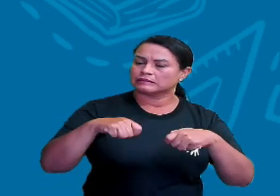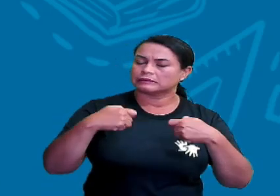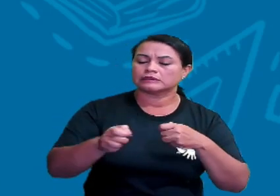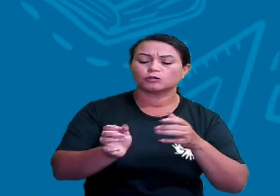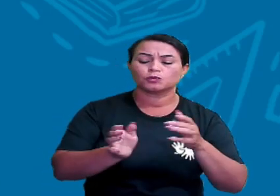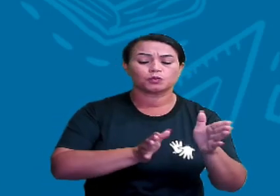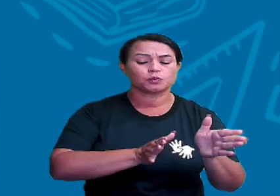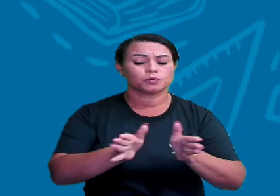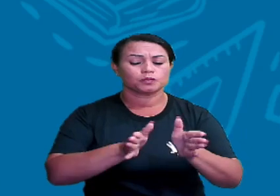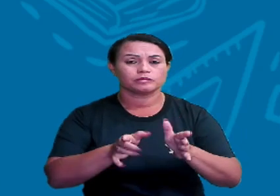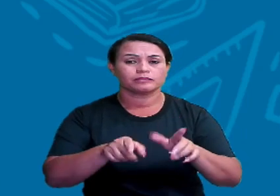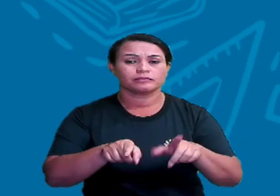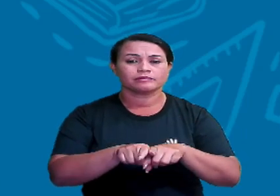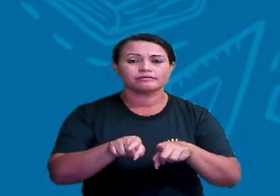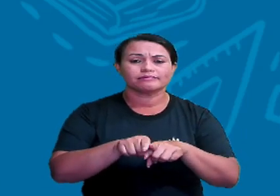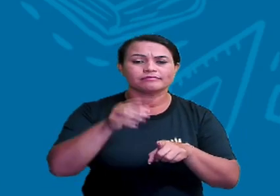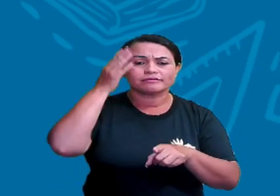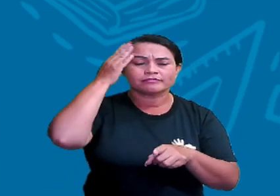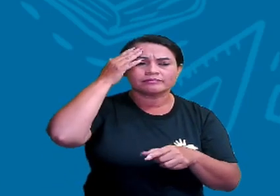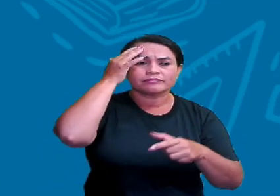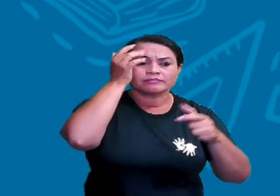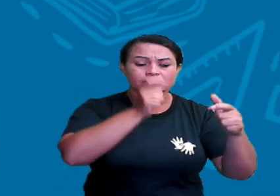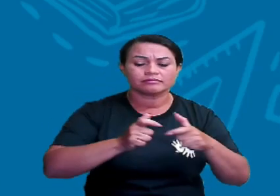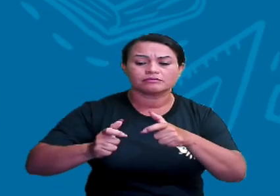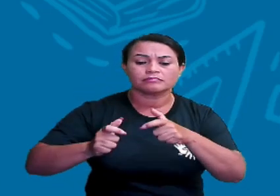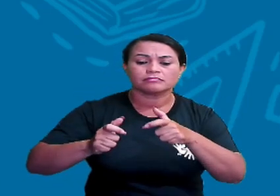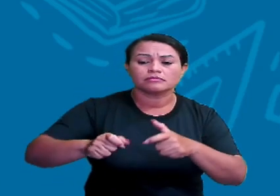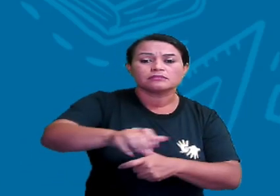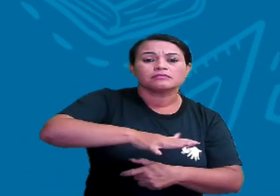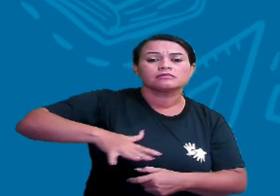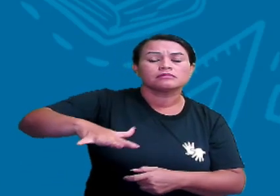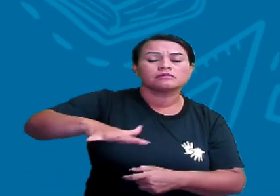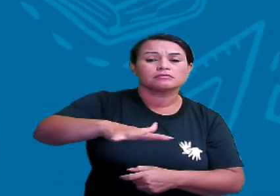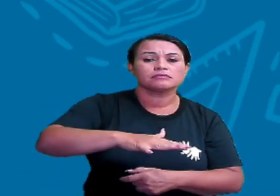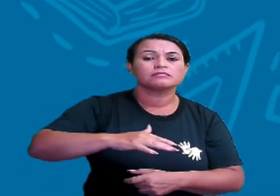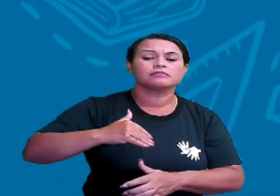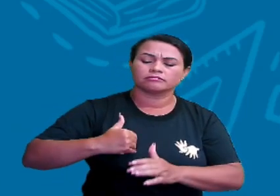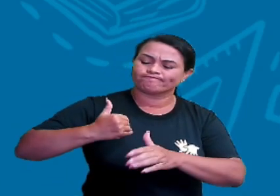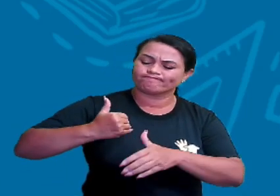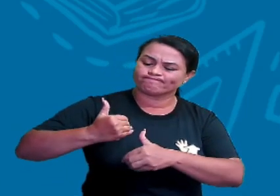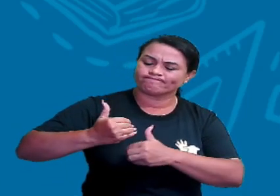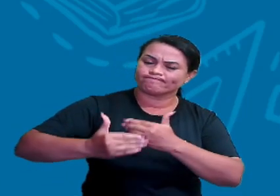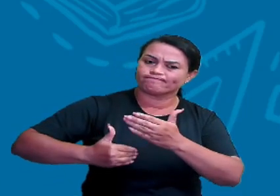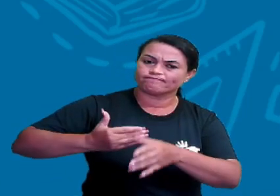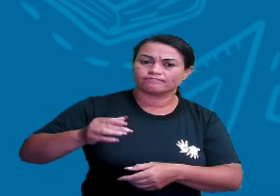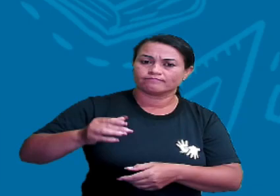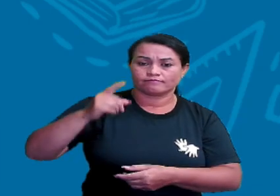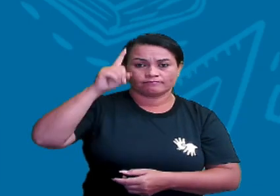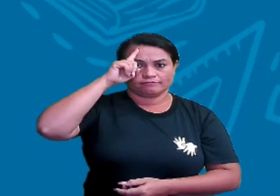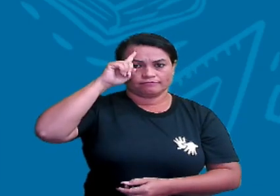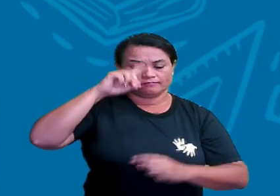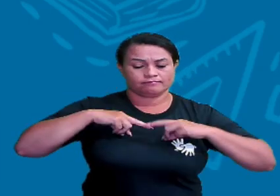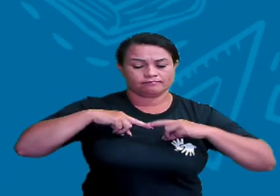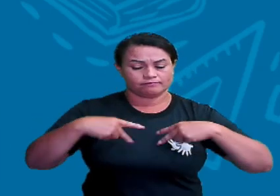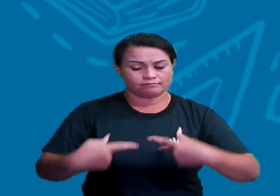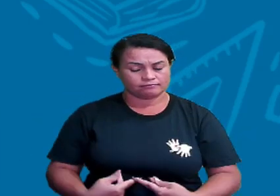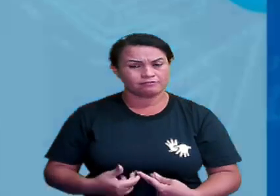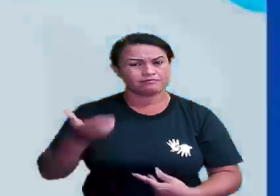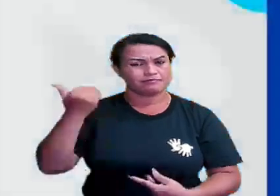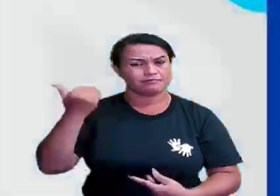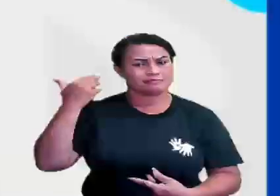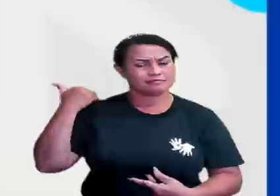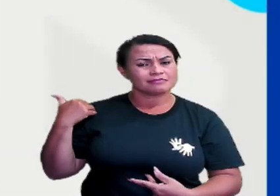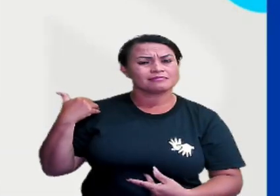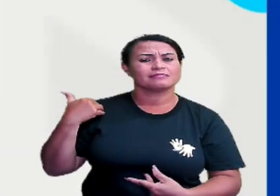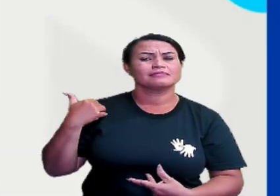se orientar e de demarcar percursos no espaço geográfico é um procedimento cotidiano dos seres humanos desde os